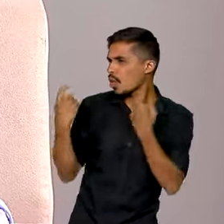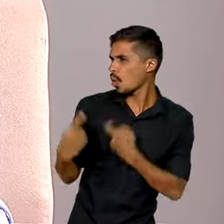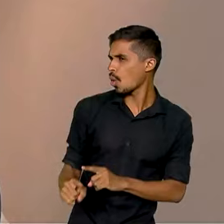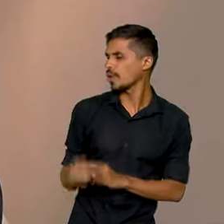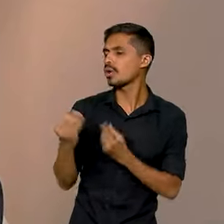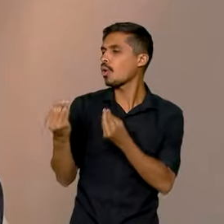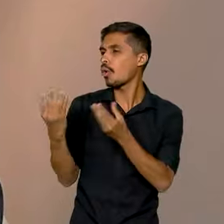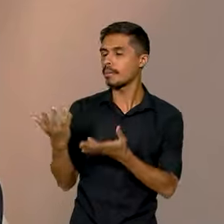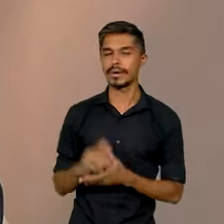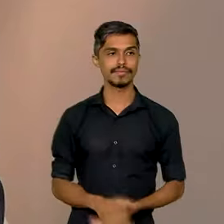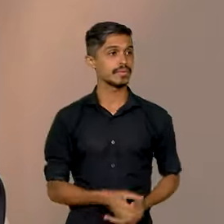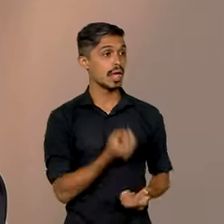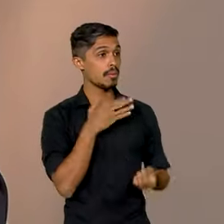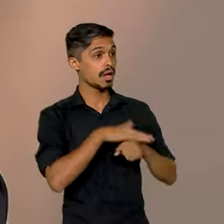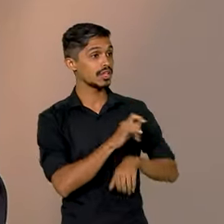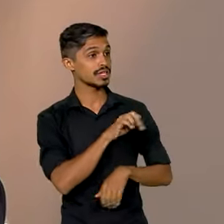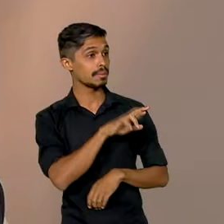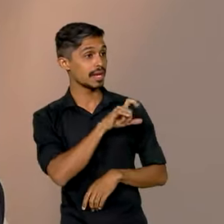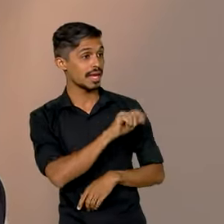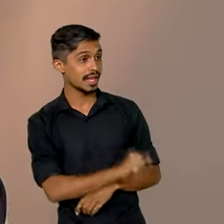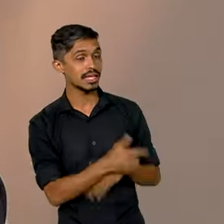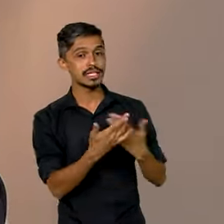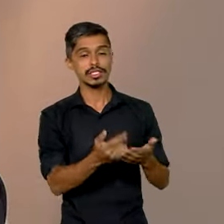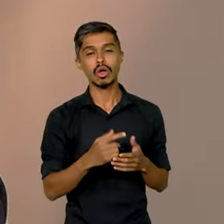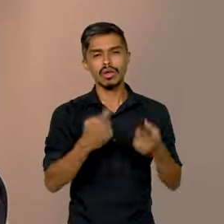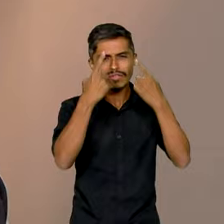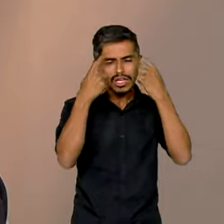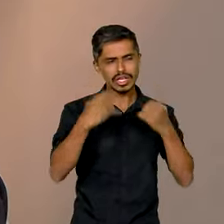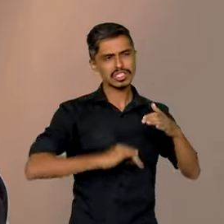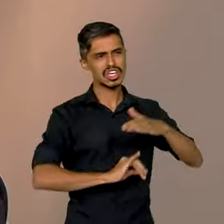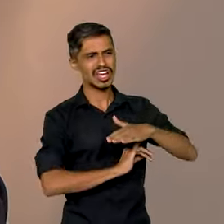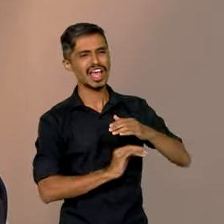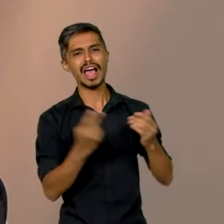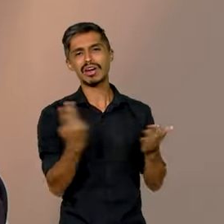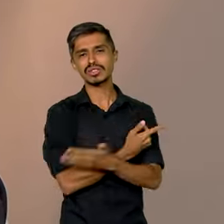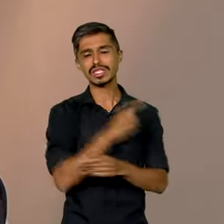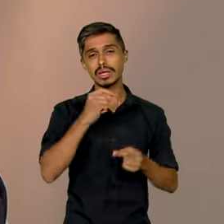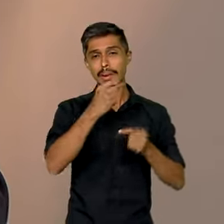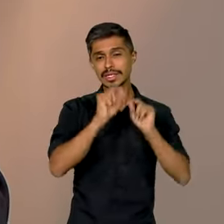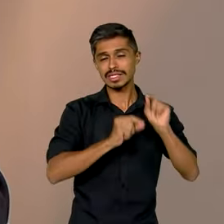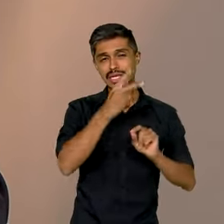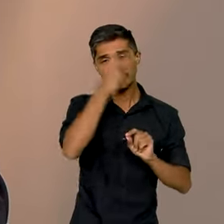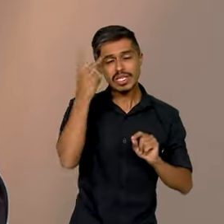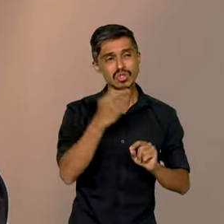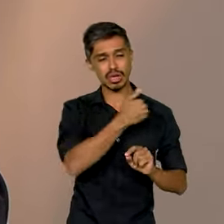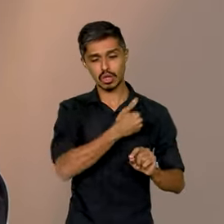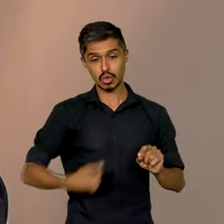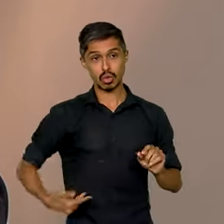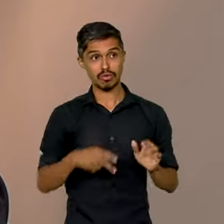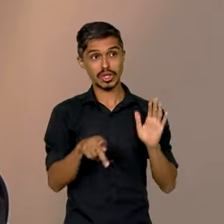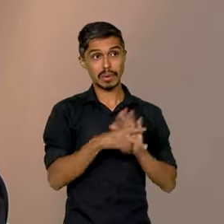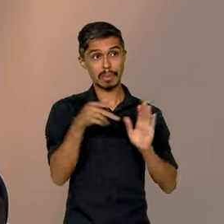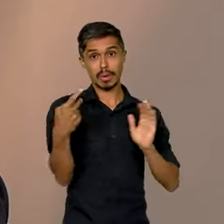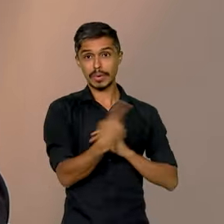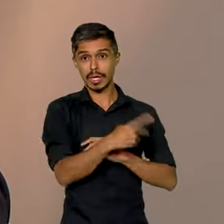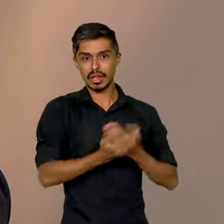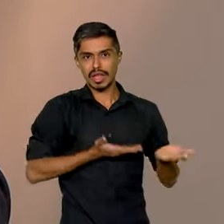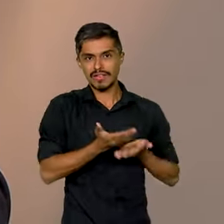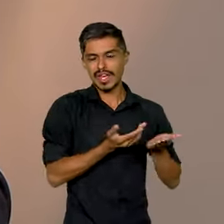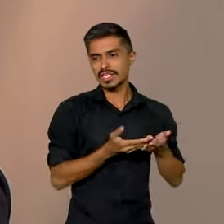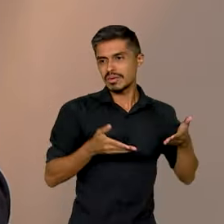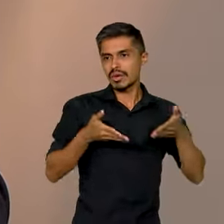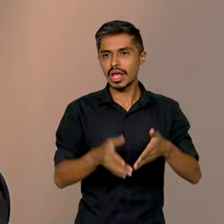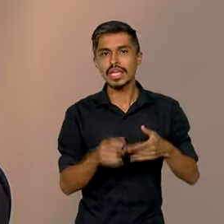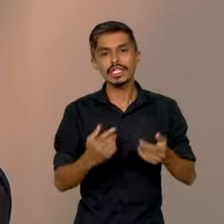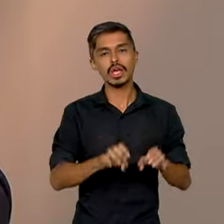casos? Boa noite, Gabriela. A violência institucional é aquela praticada por agentes do Estado. E no nosso país, muitas vezes, ela é motivada pelo